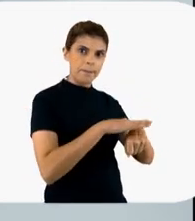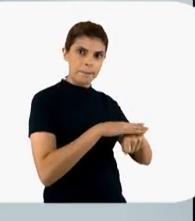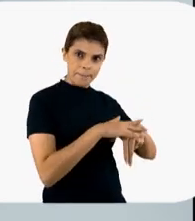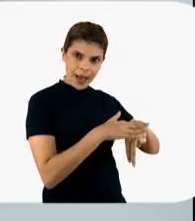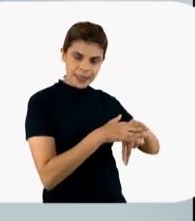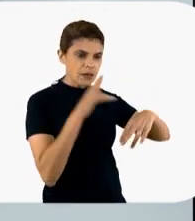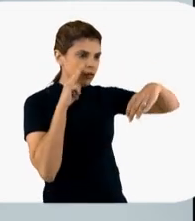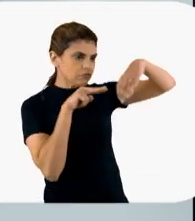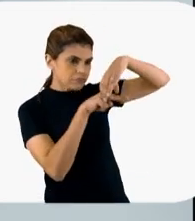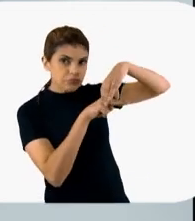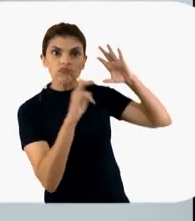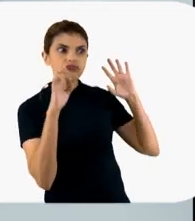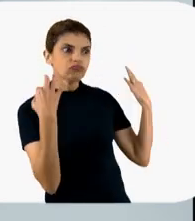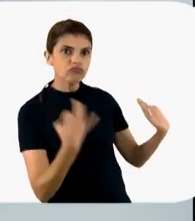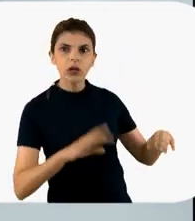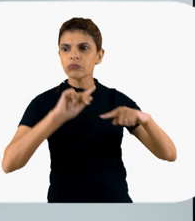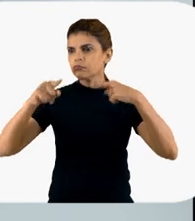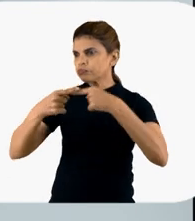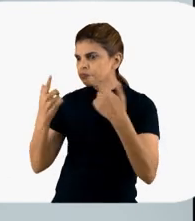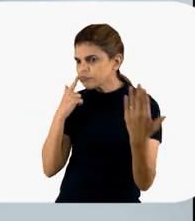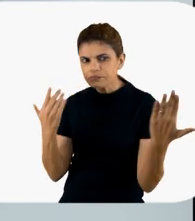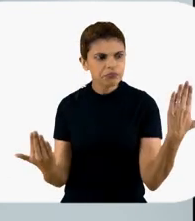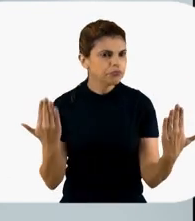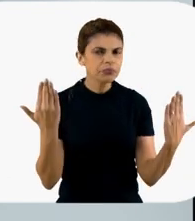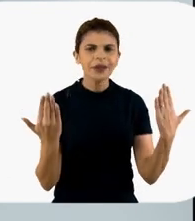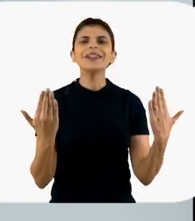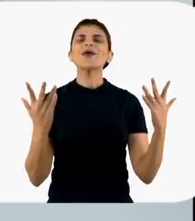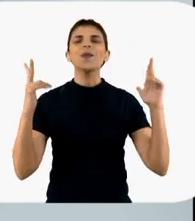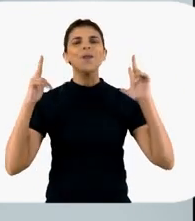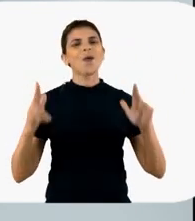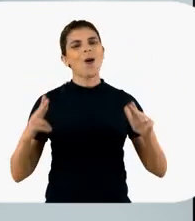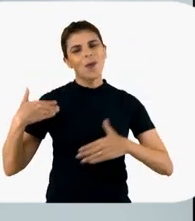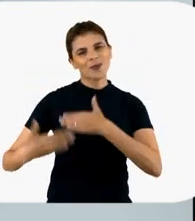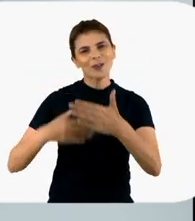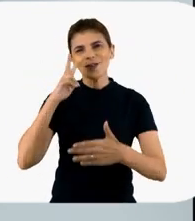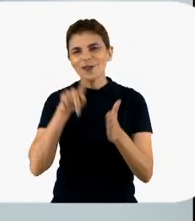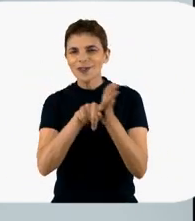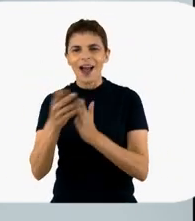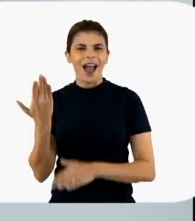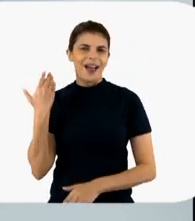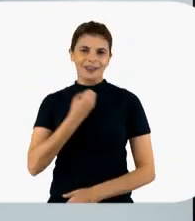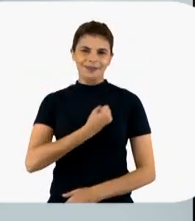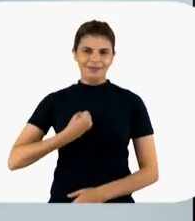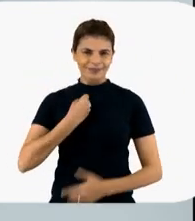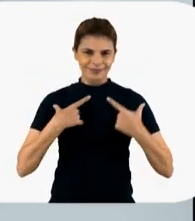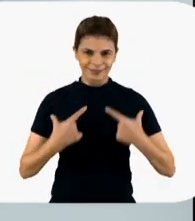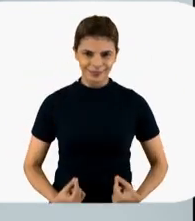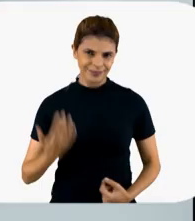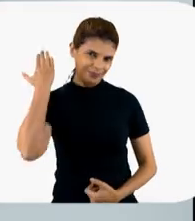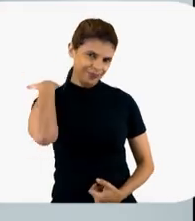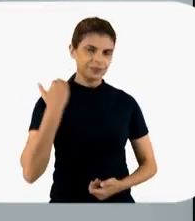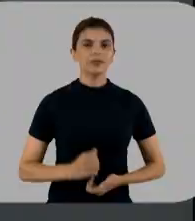gente estava vendo ali realmente era verdade. E a gente vê na tomografia o vidro fosco exatamente onde a gente tinha visto